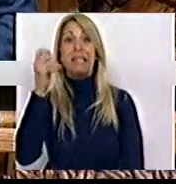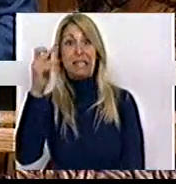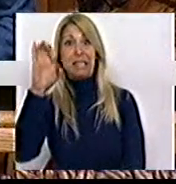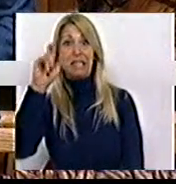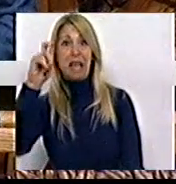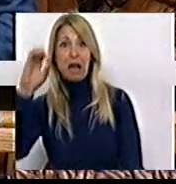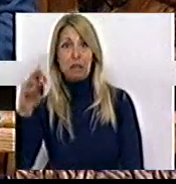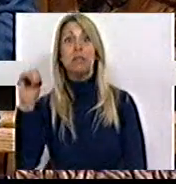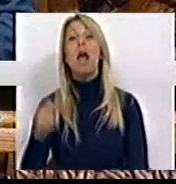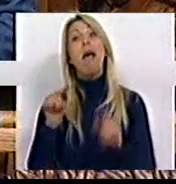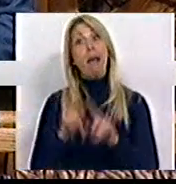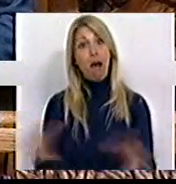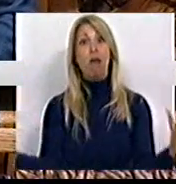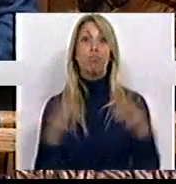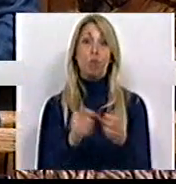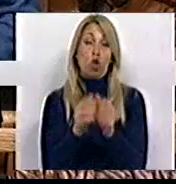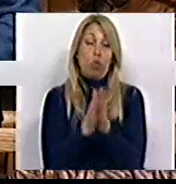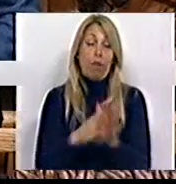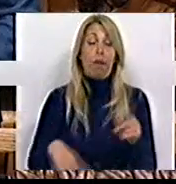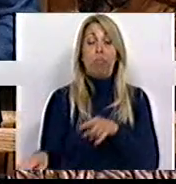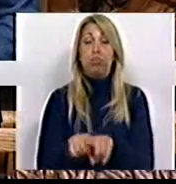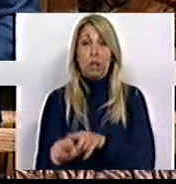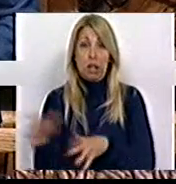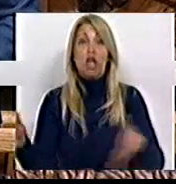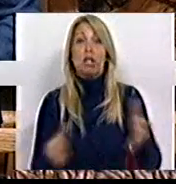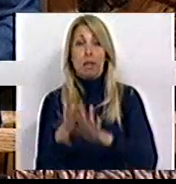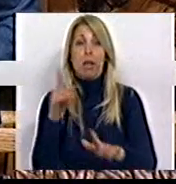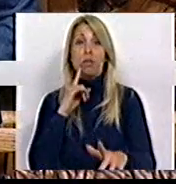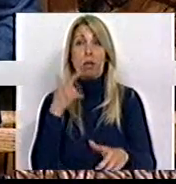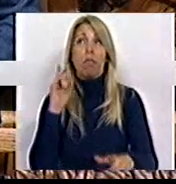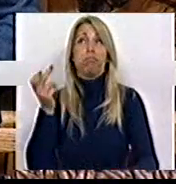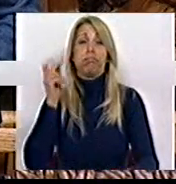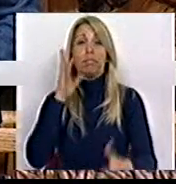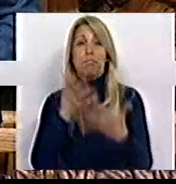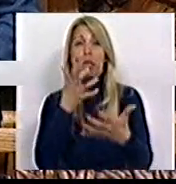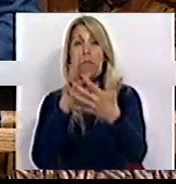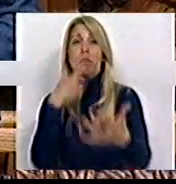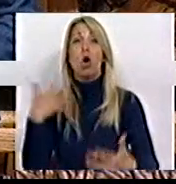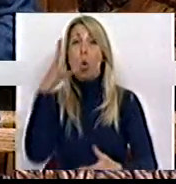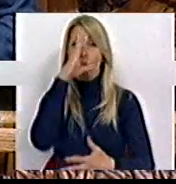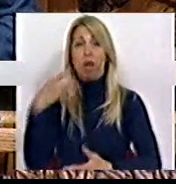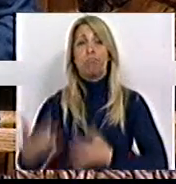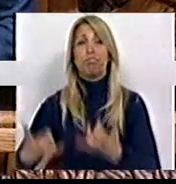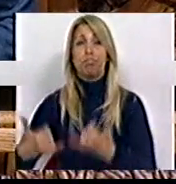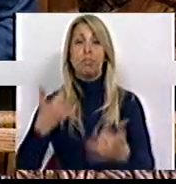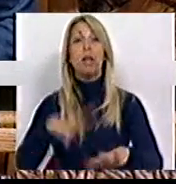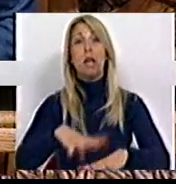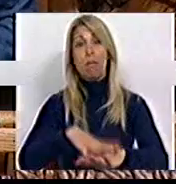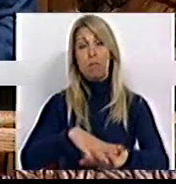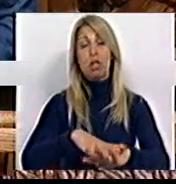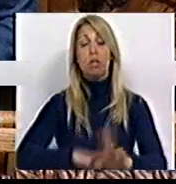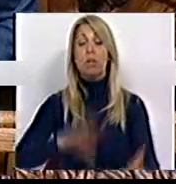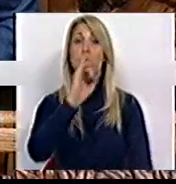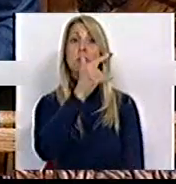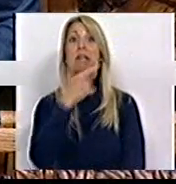política e a toda a estratégia que, ao longo dos anos, se evidenciavam nos sucessivos governos e nas administrações do CTT